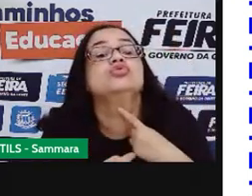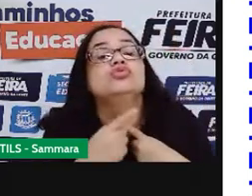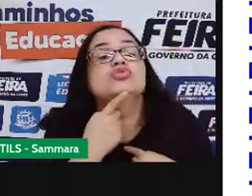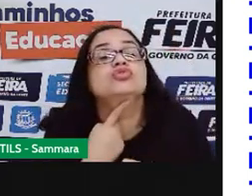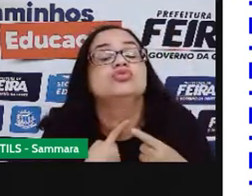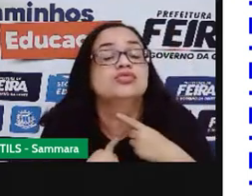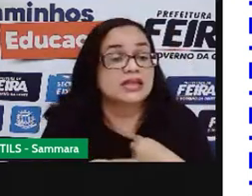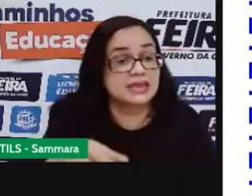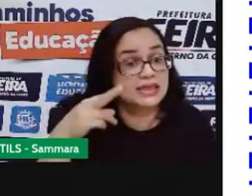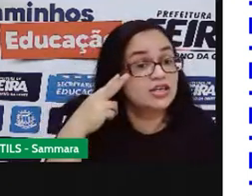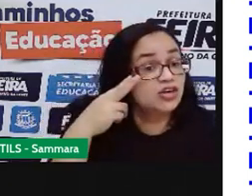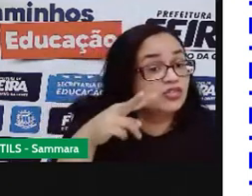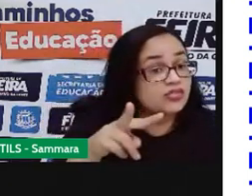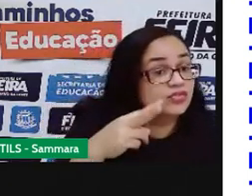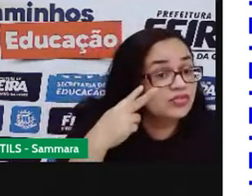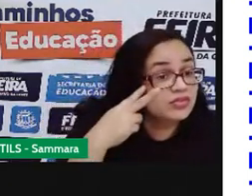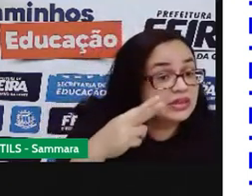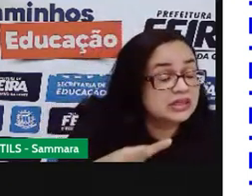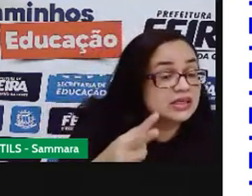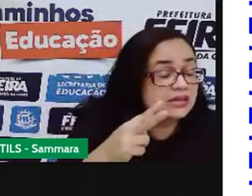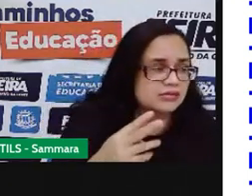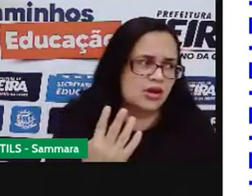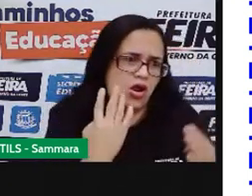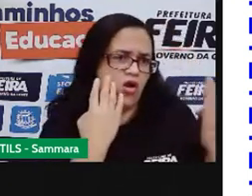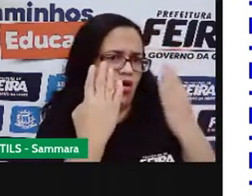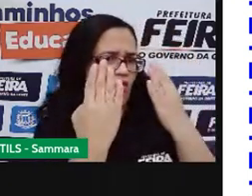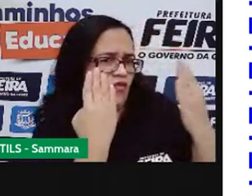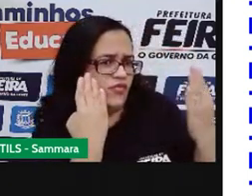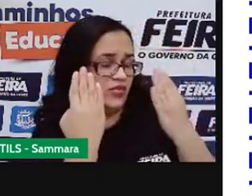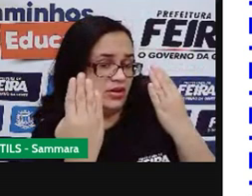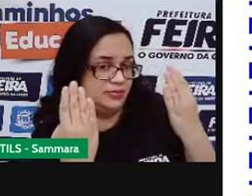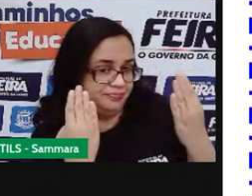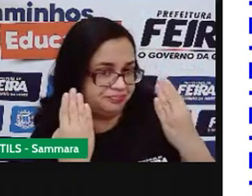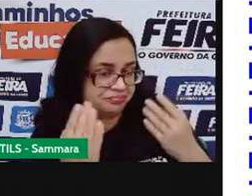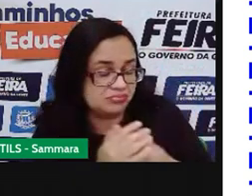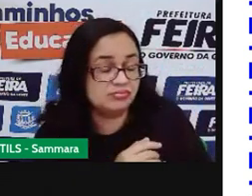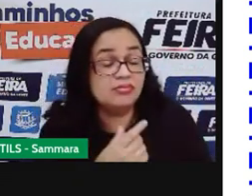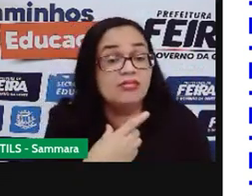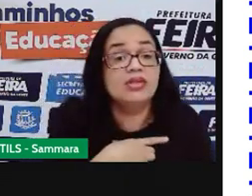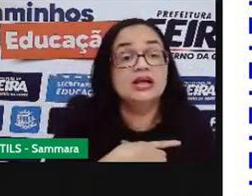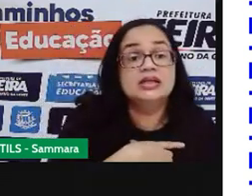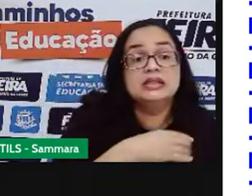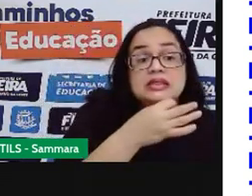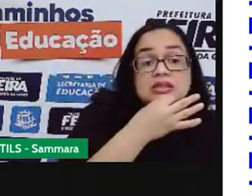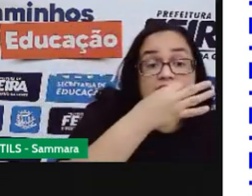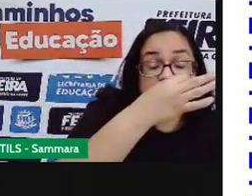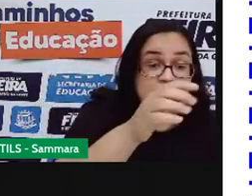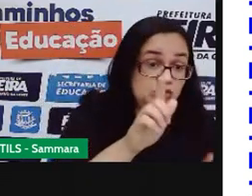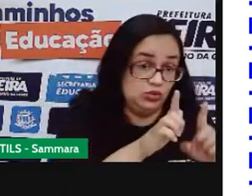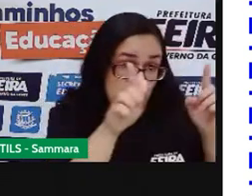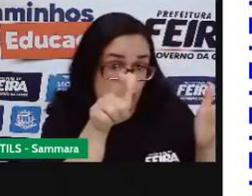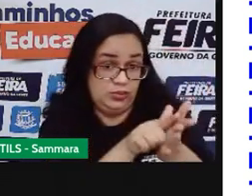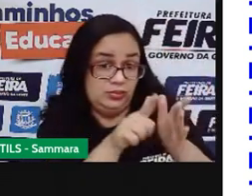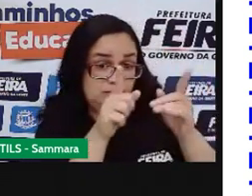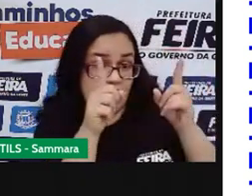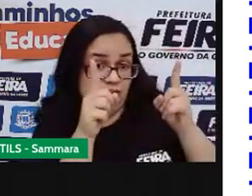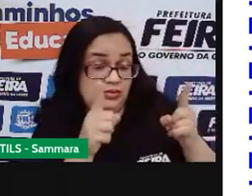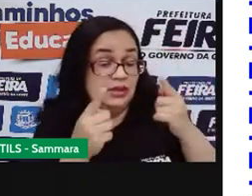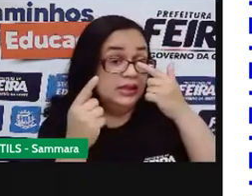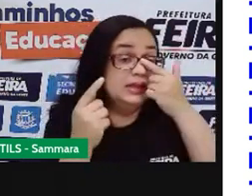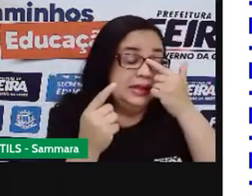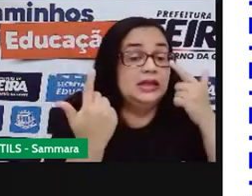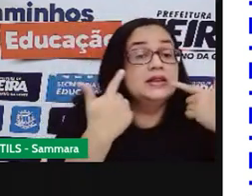ver e conferir aquela informação que está no panfleto. E a